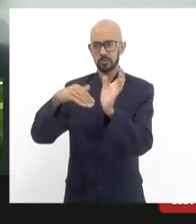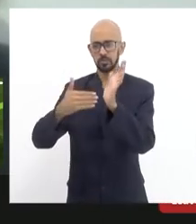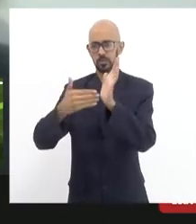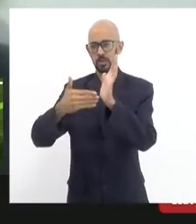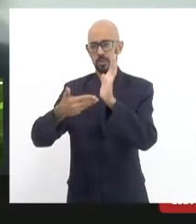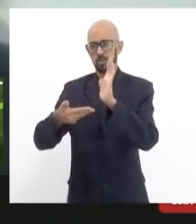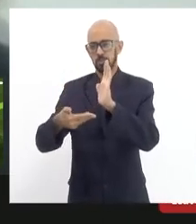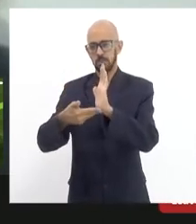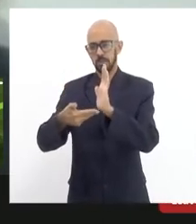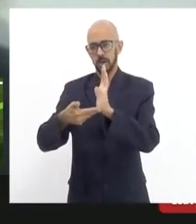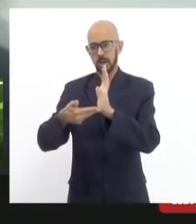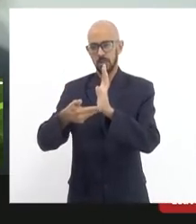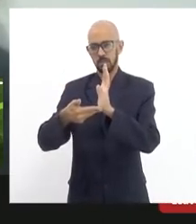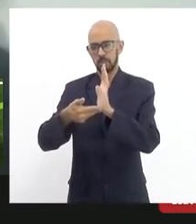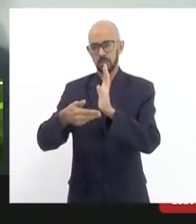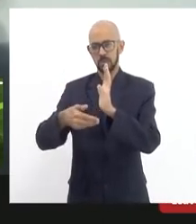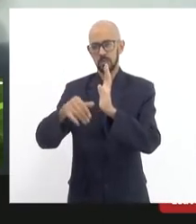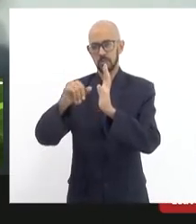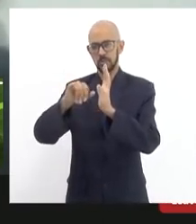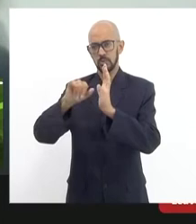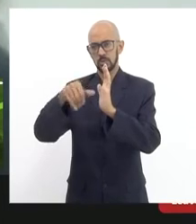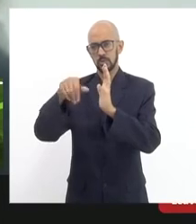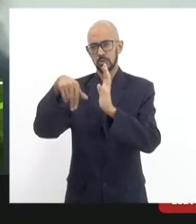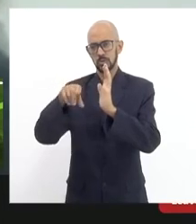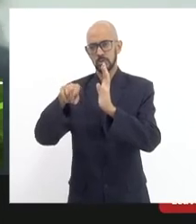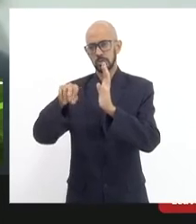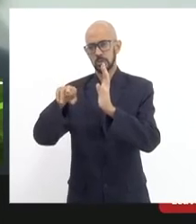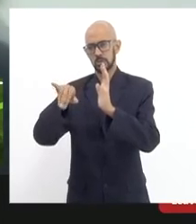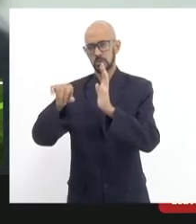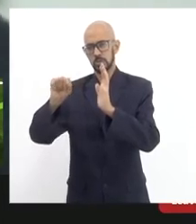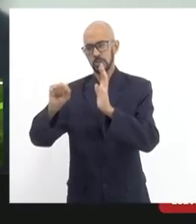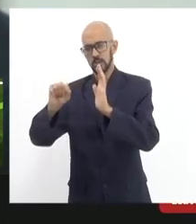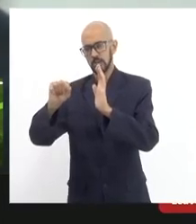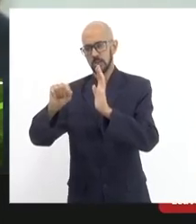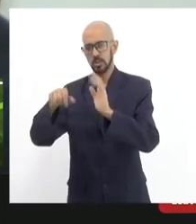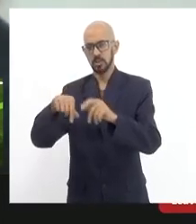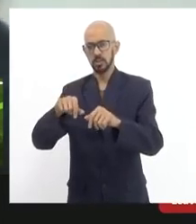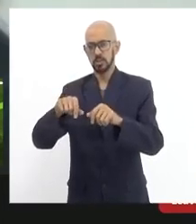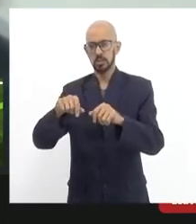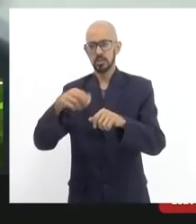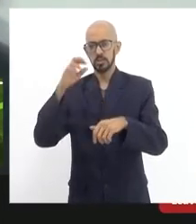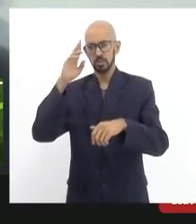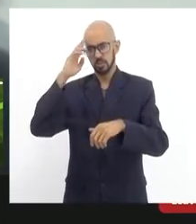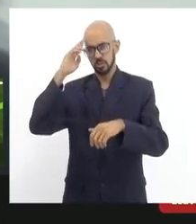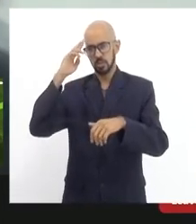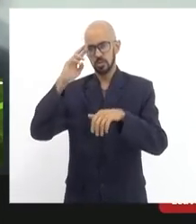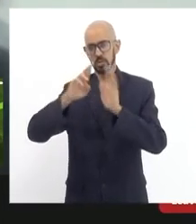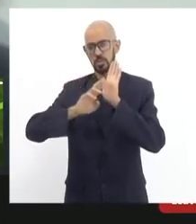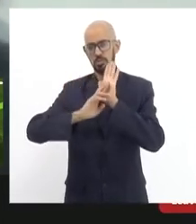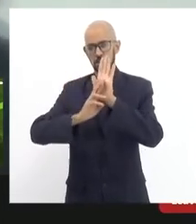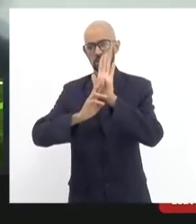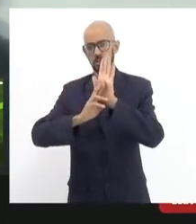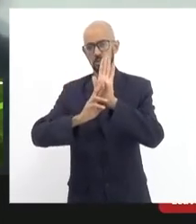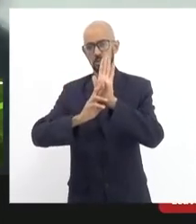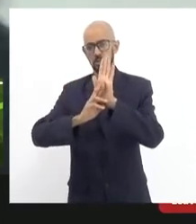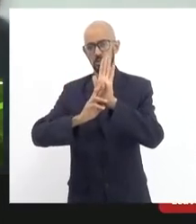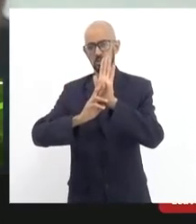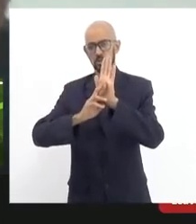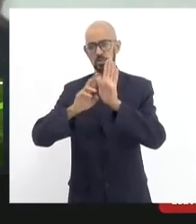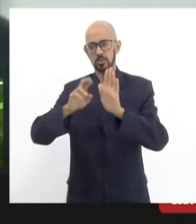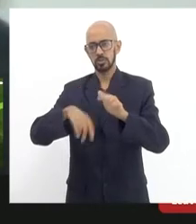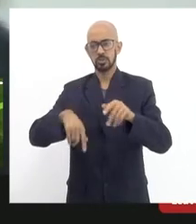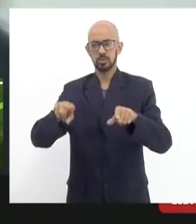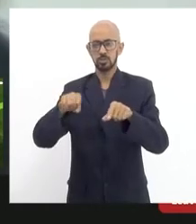minha companheira de Lulismo, Jandira Feghali, senhores representantes do Parlamento,